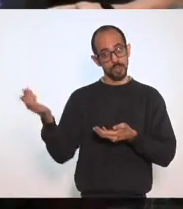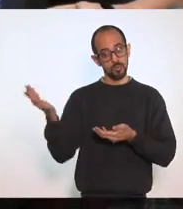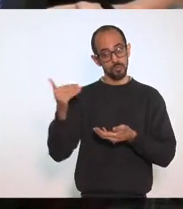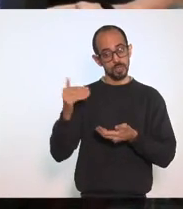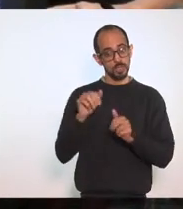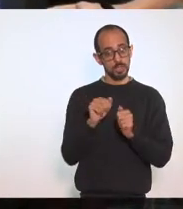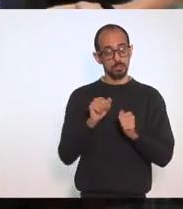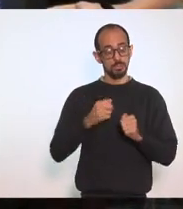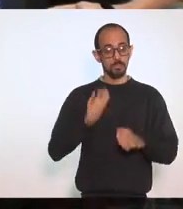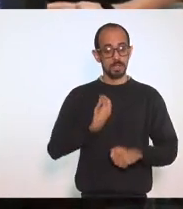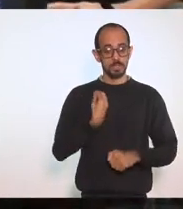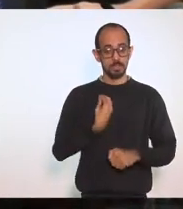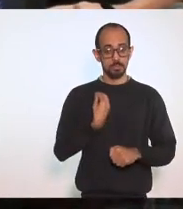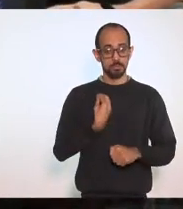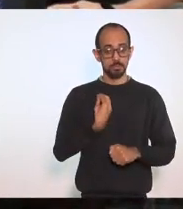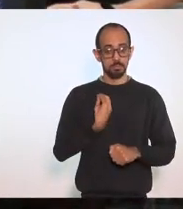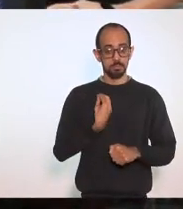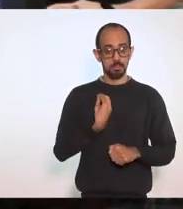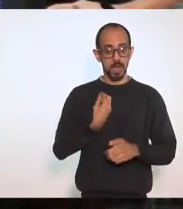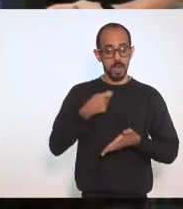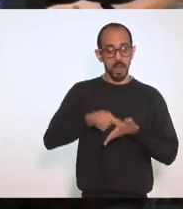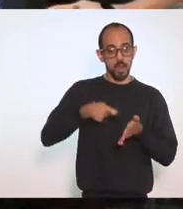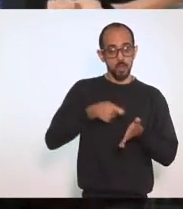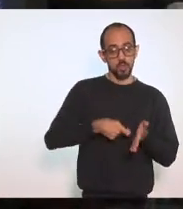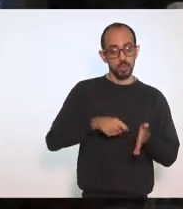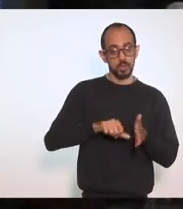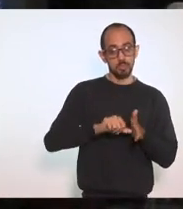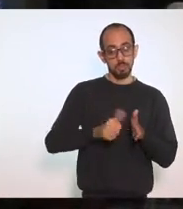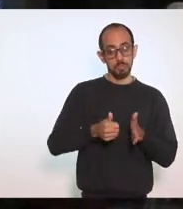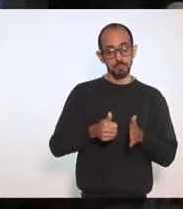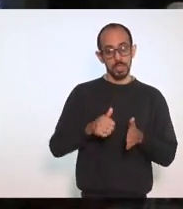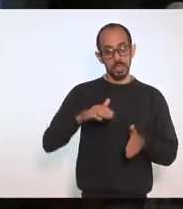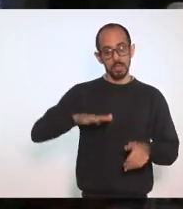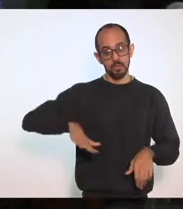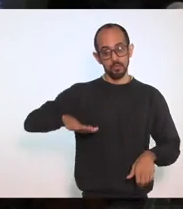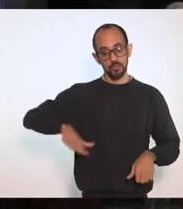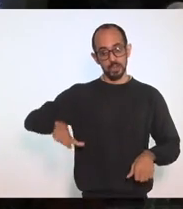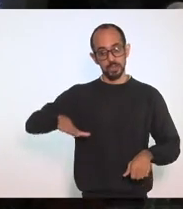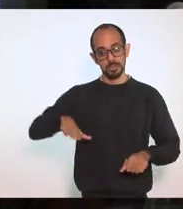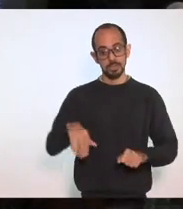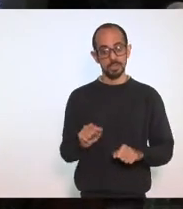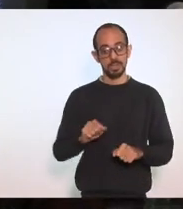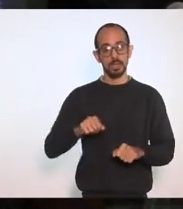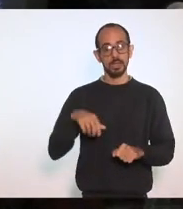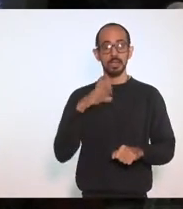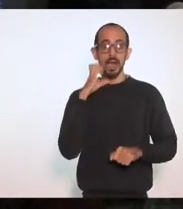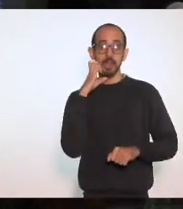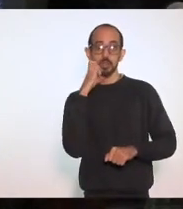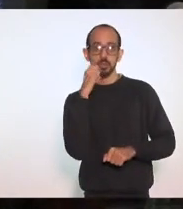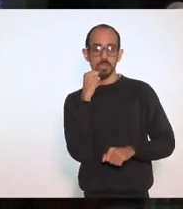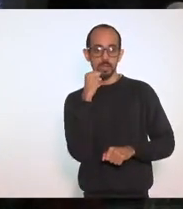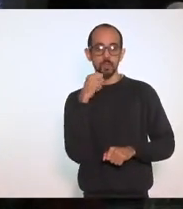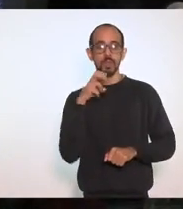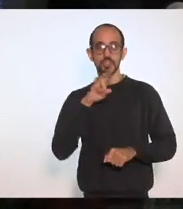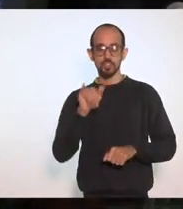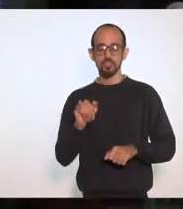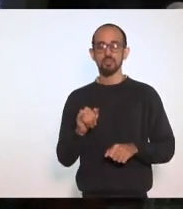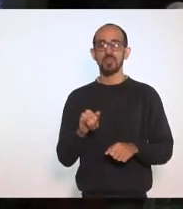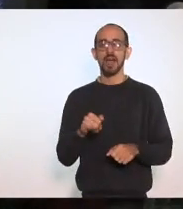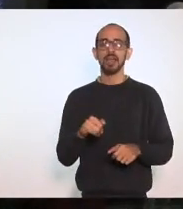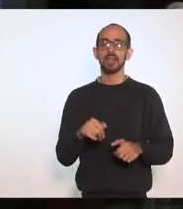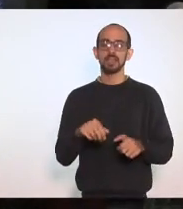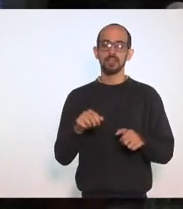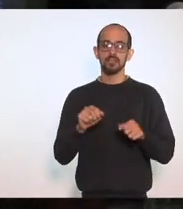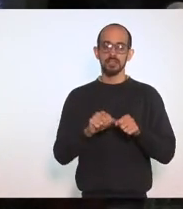Parlamentar Da adoção E da primeira Infância Que nós Estaremos Reinstalando Novamente Nessa próxima Semana Já